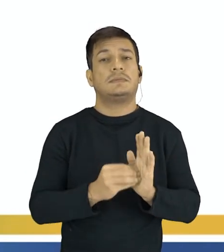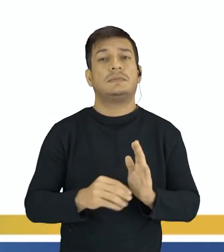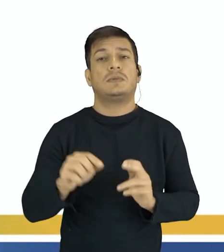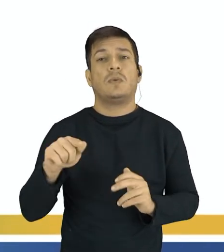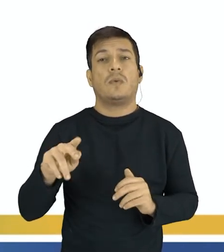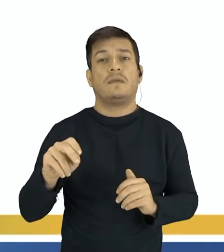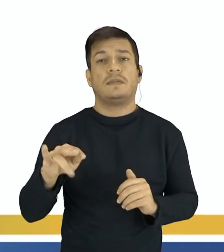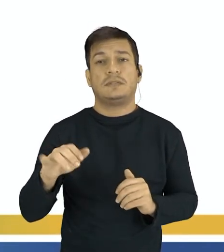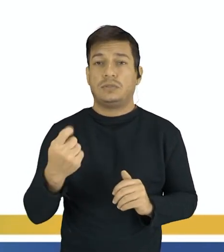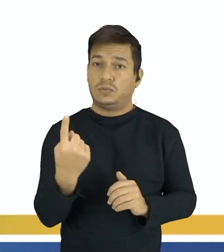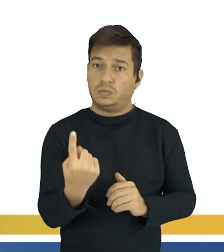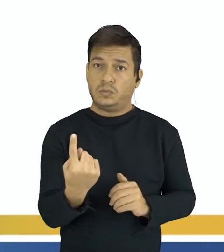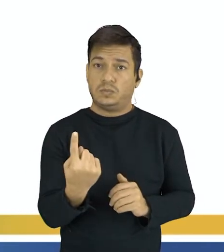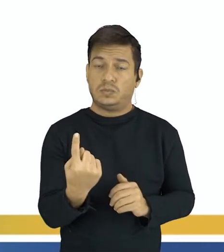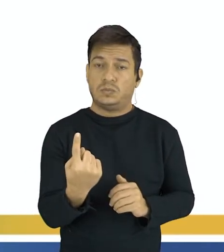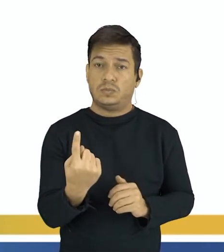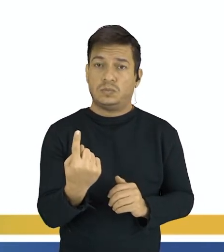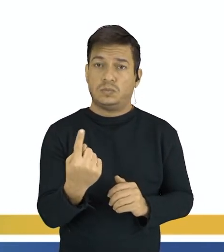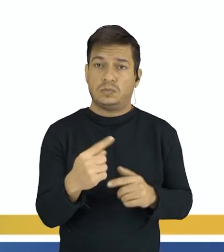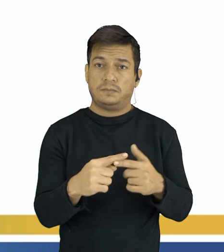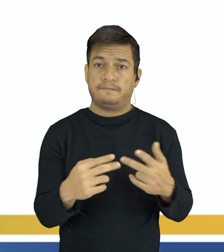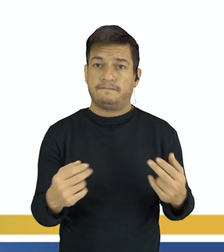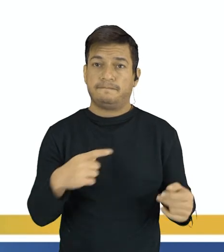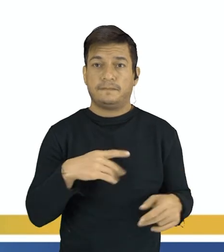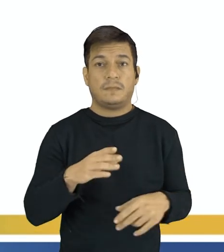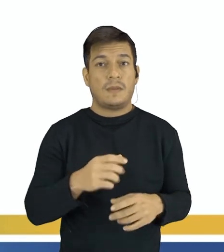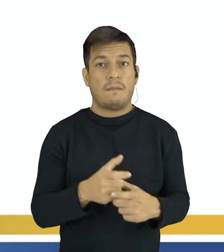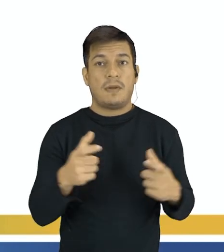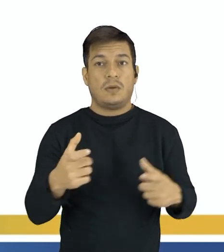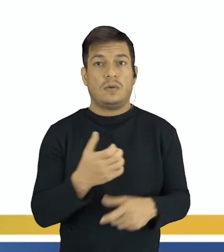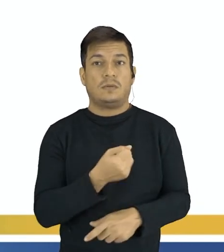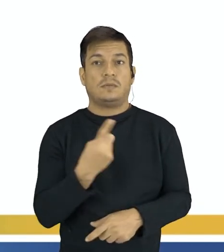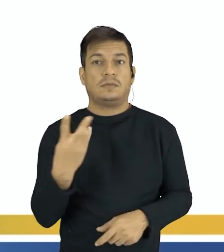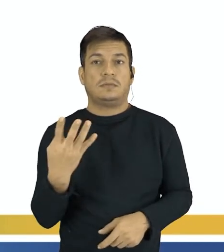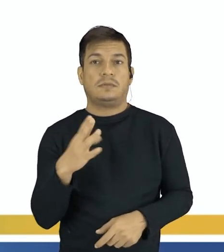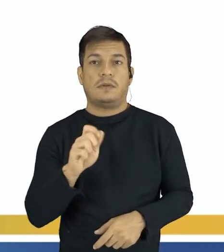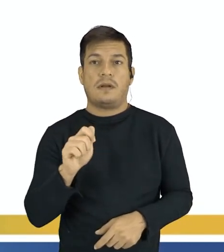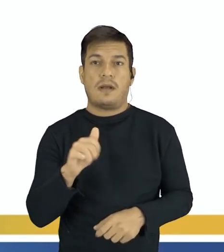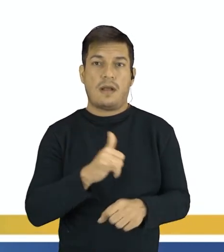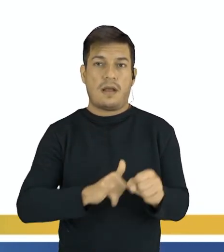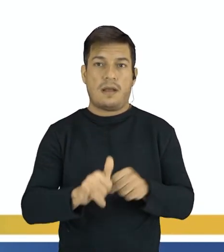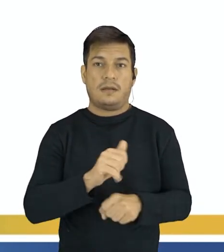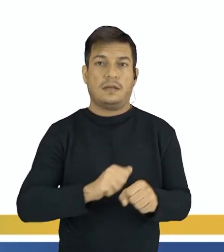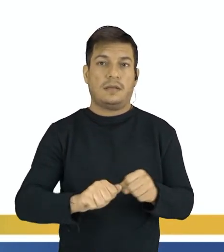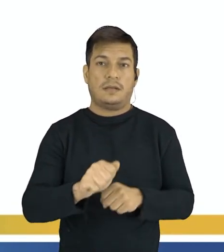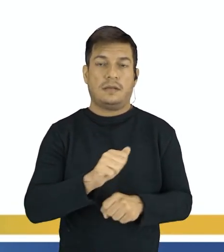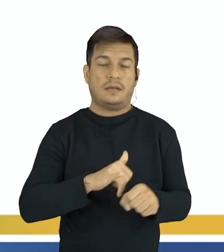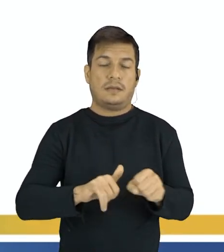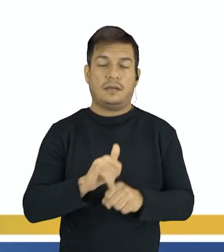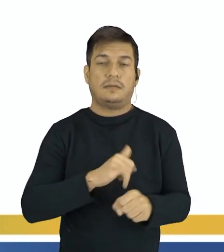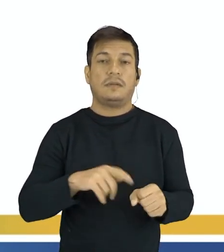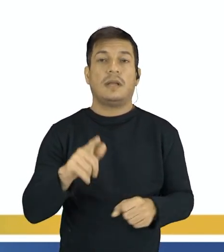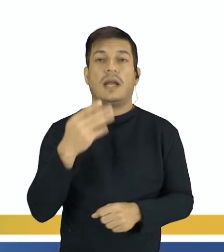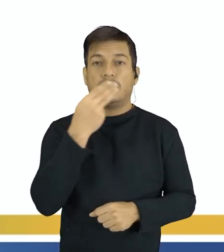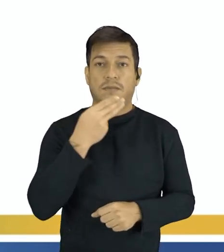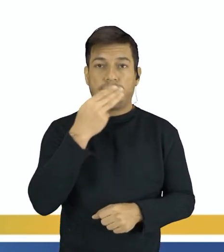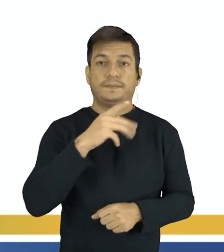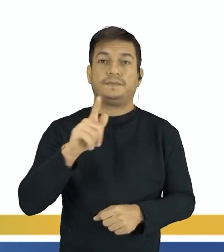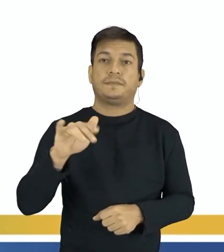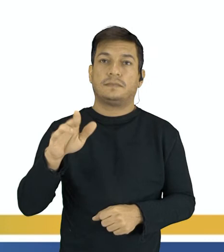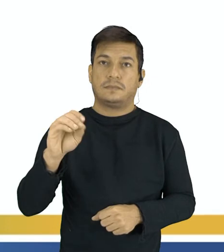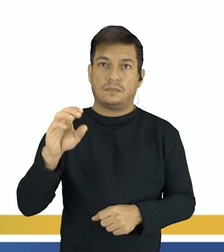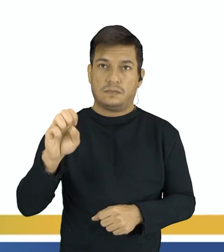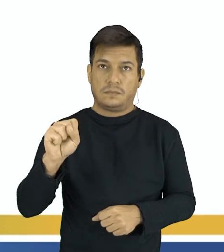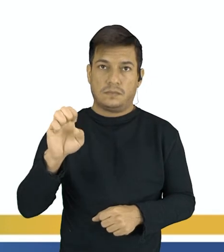coeficiente 1 àquela substância que tem o maior número de átomos, que ali no caso é a glicose. Então a gente coloca o número 1